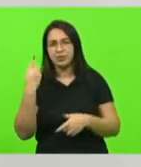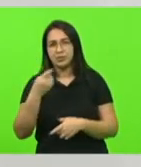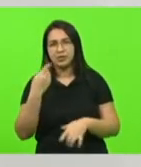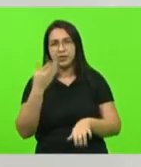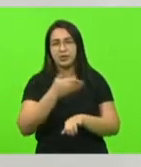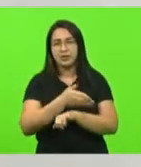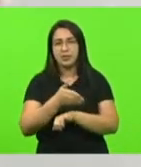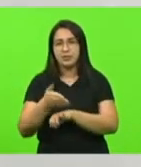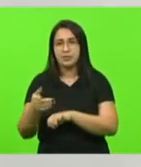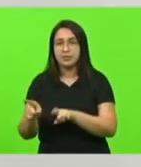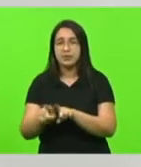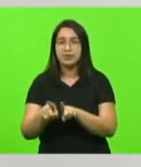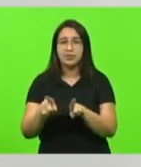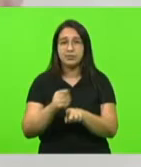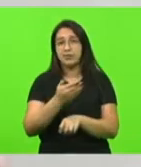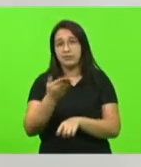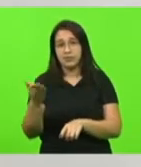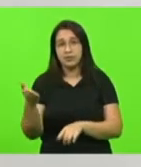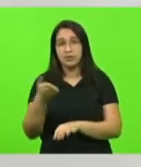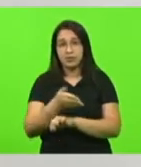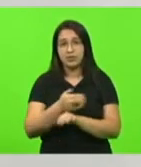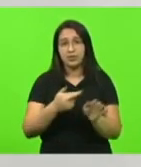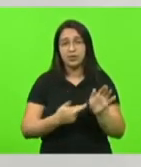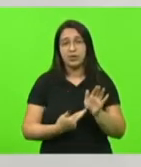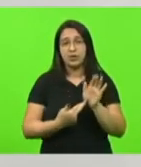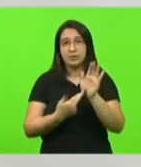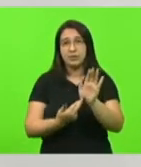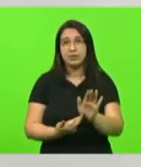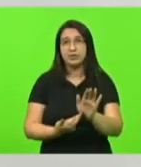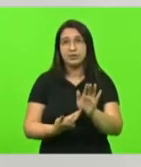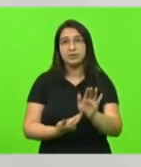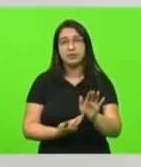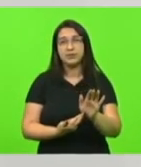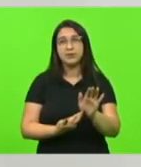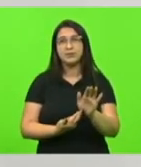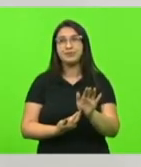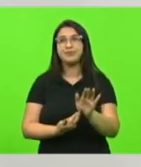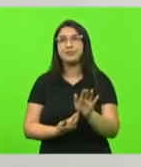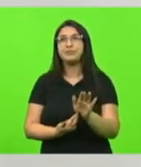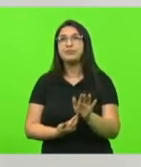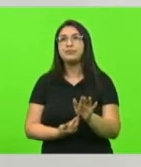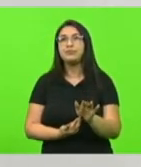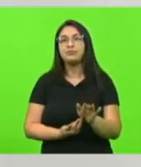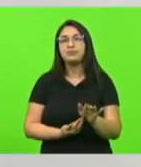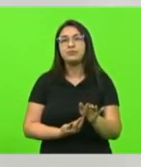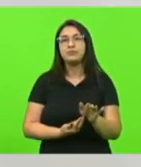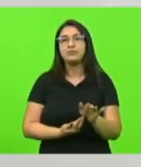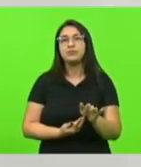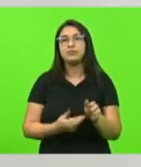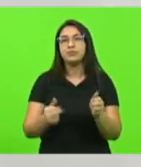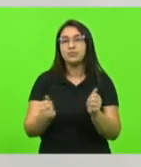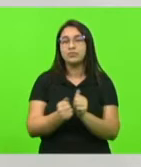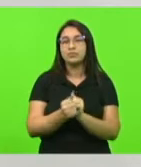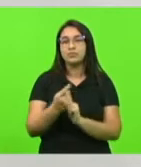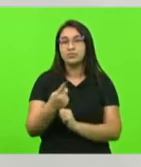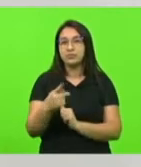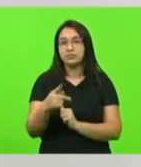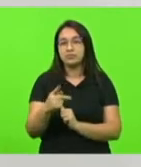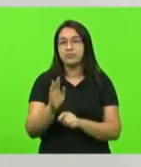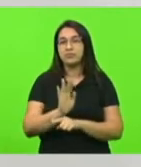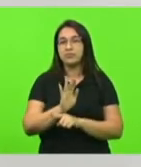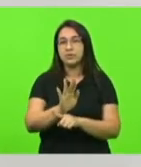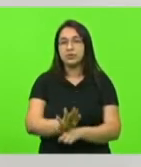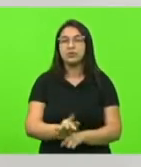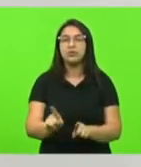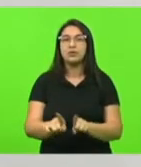nossos colegas deputados Vossa Excelência foi representado lá por a sua assessoria estava presente o deputado